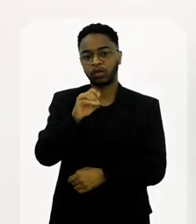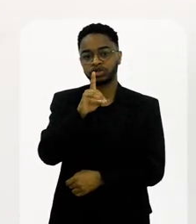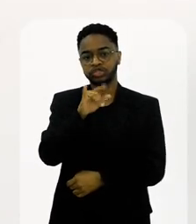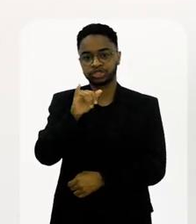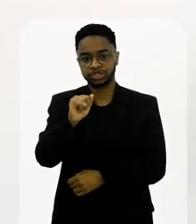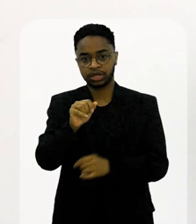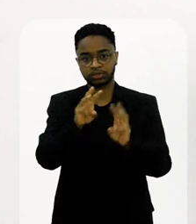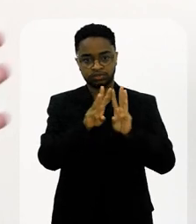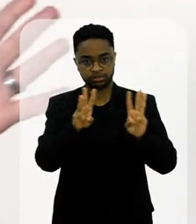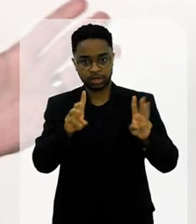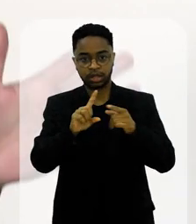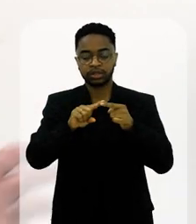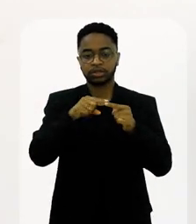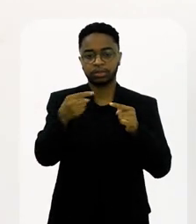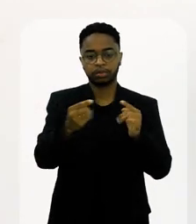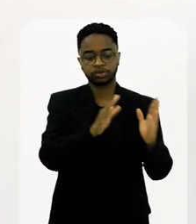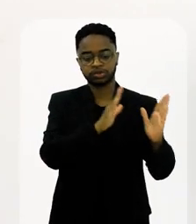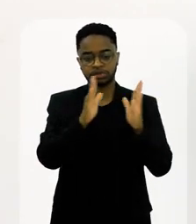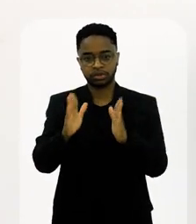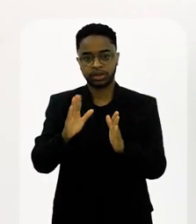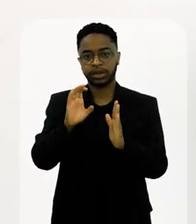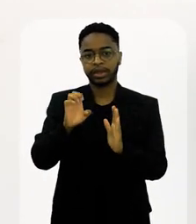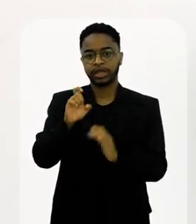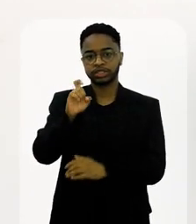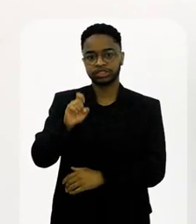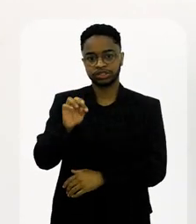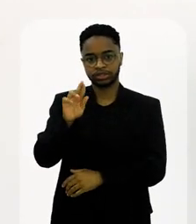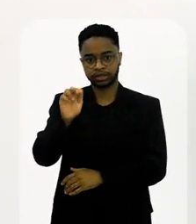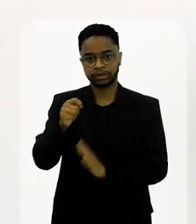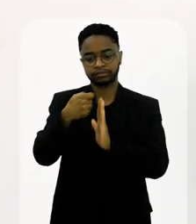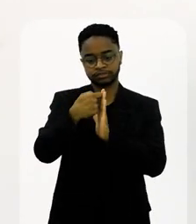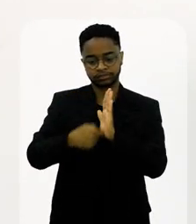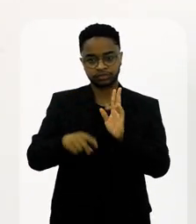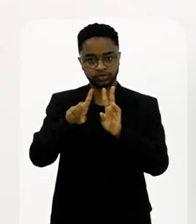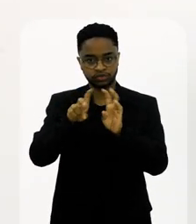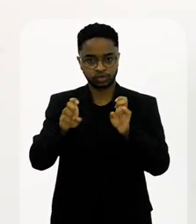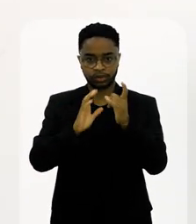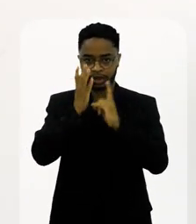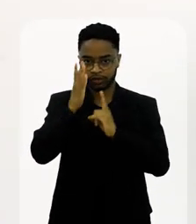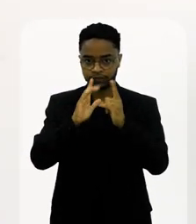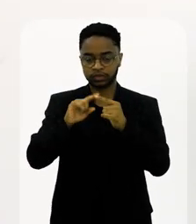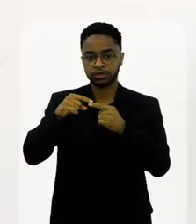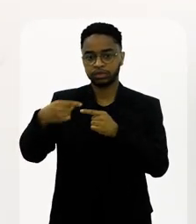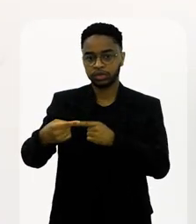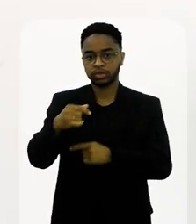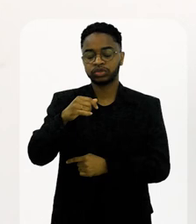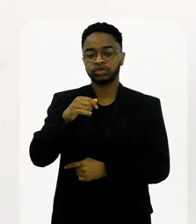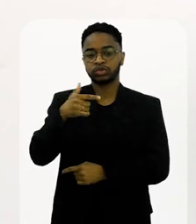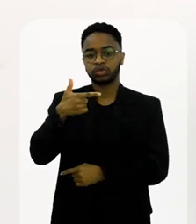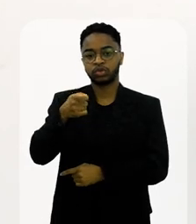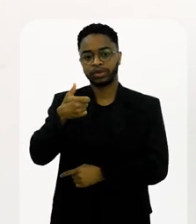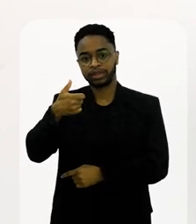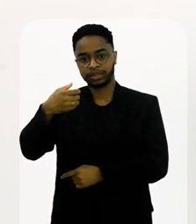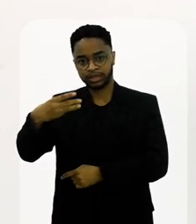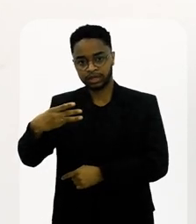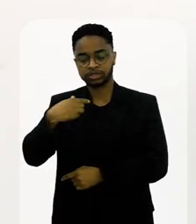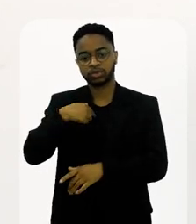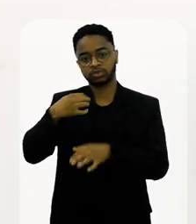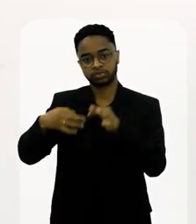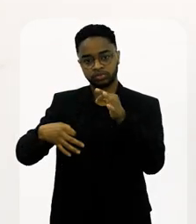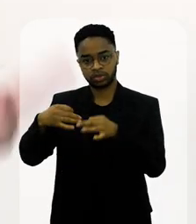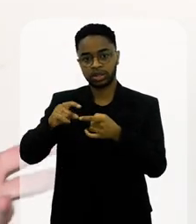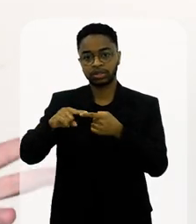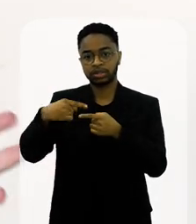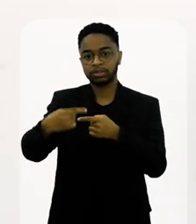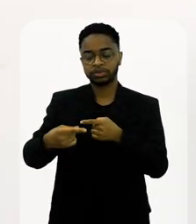com o site, depois no jornal o extra, durante muitos anos fazendo a coluna. Em 2013, eu vou para o júri do estandarte de ouro. E essa